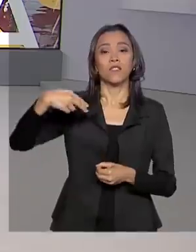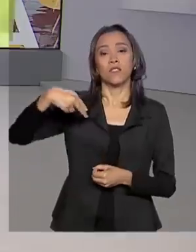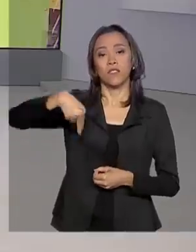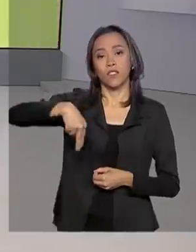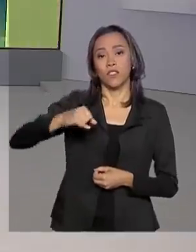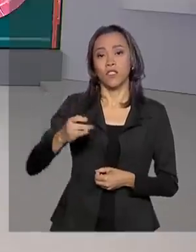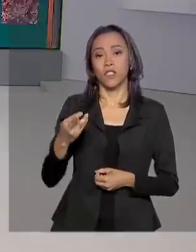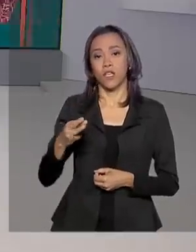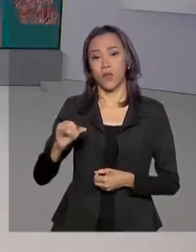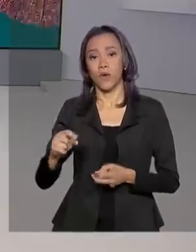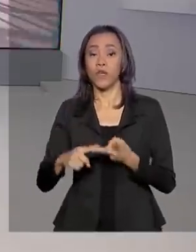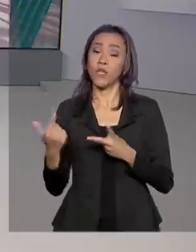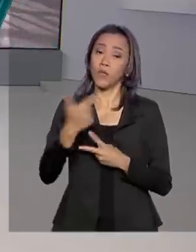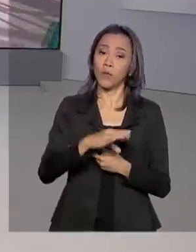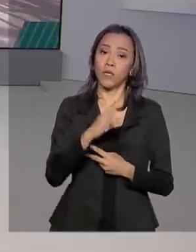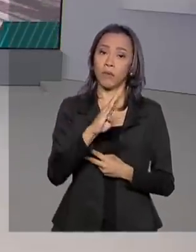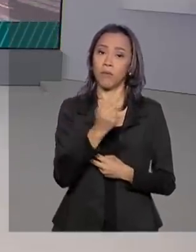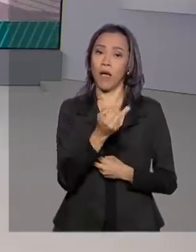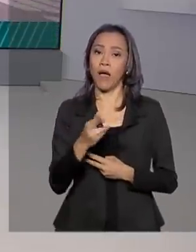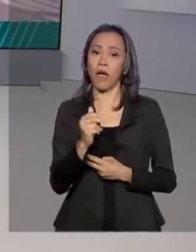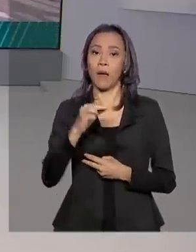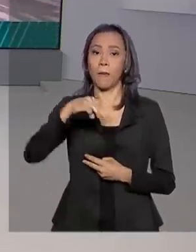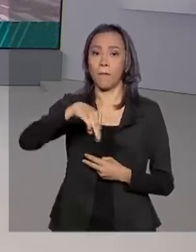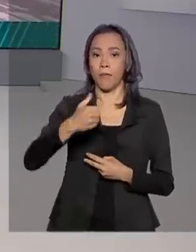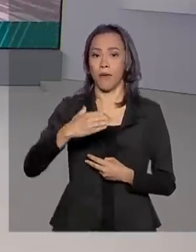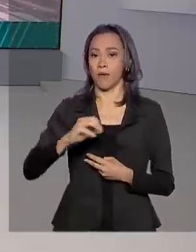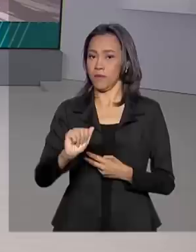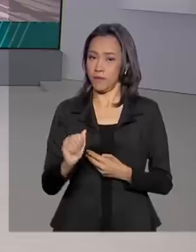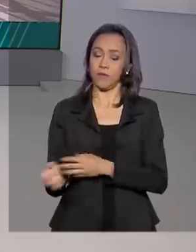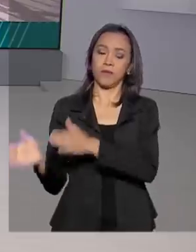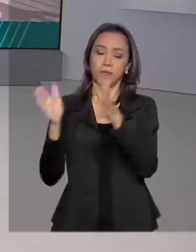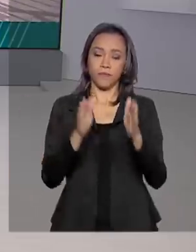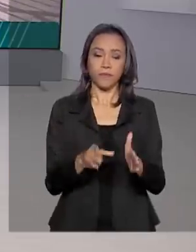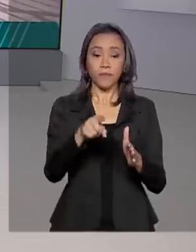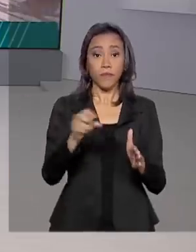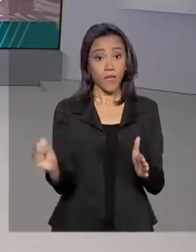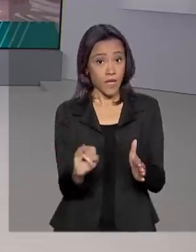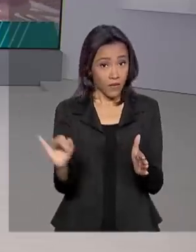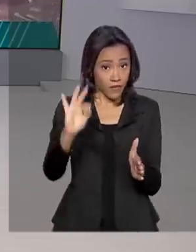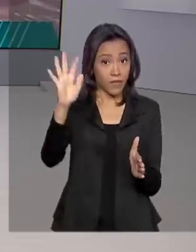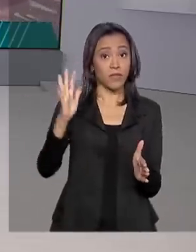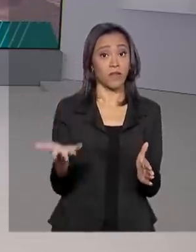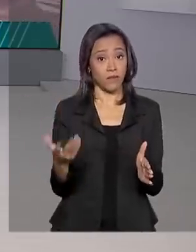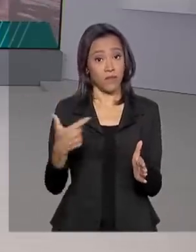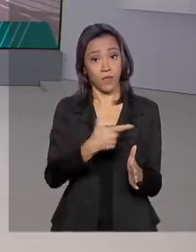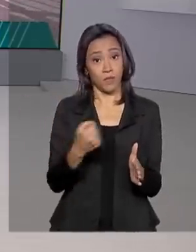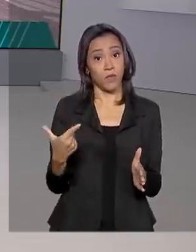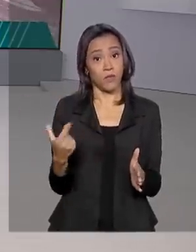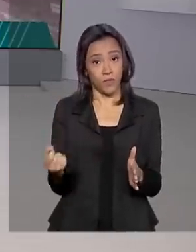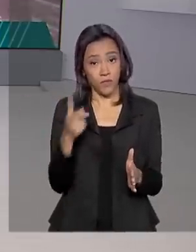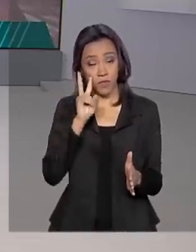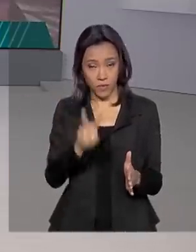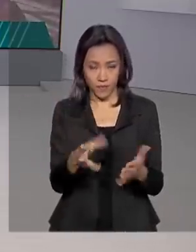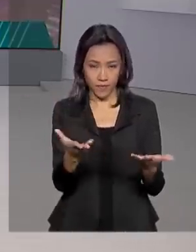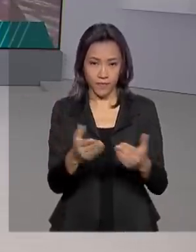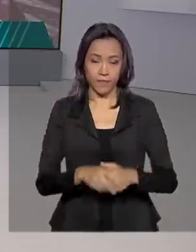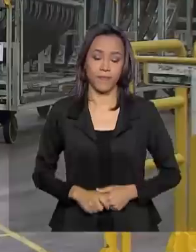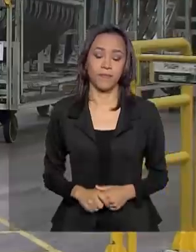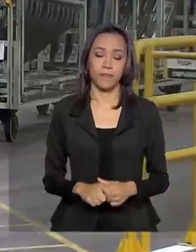E o governo revisou o índice de crescimento do país e a inflação para 2020. Vamos ver na reportagem.